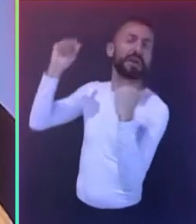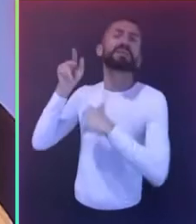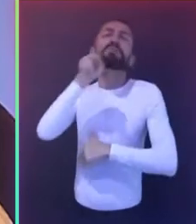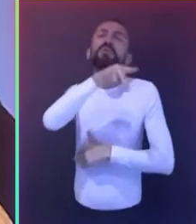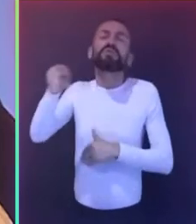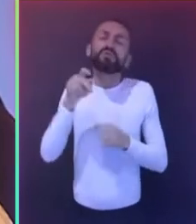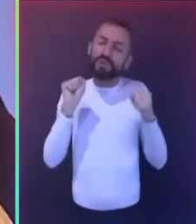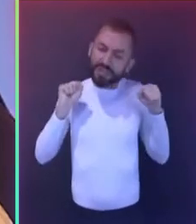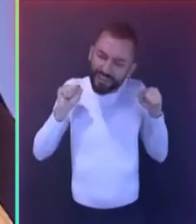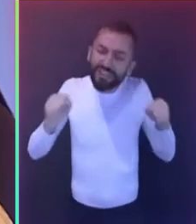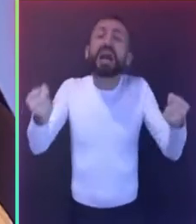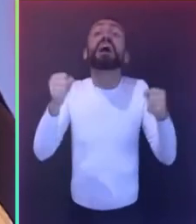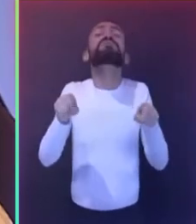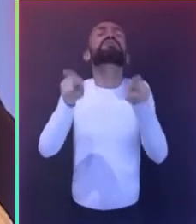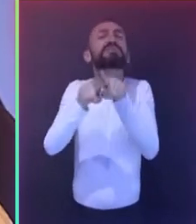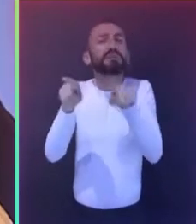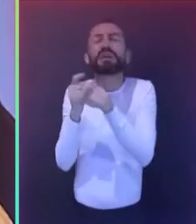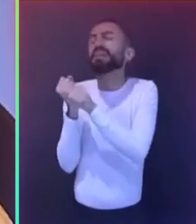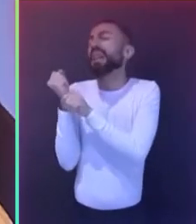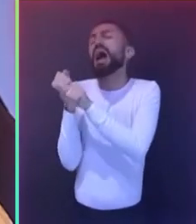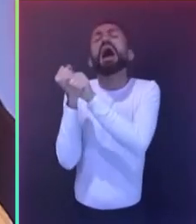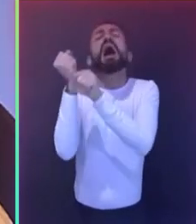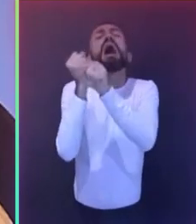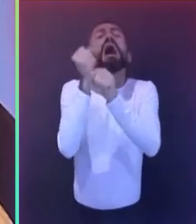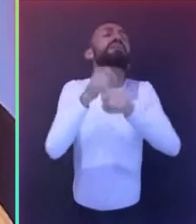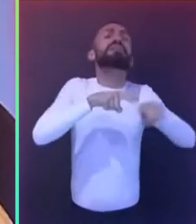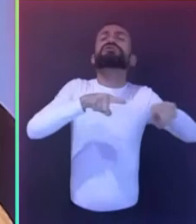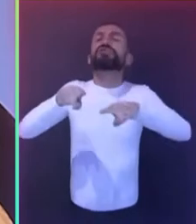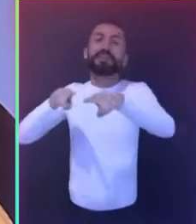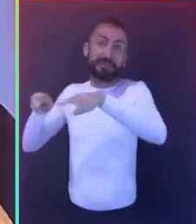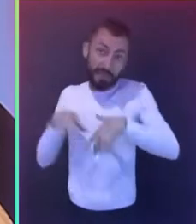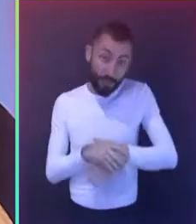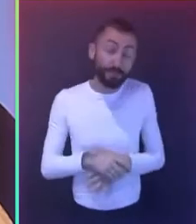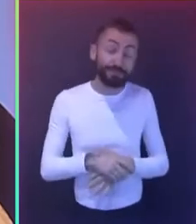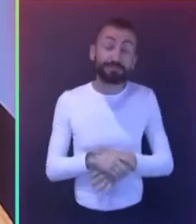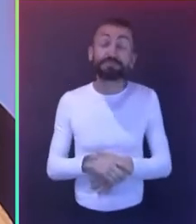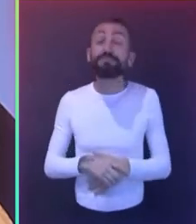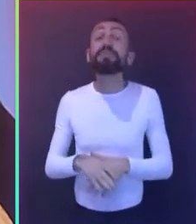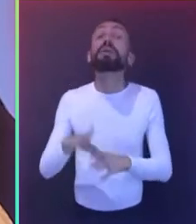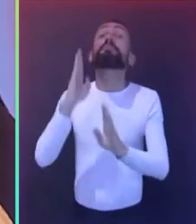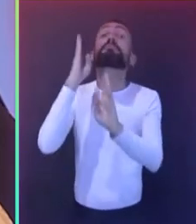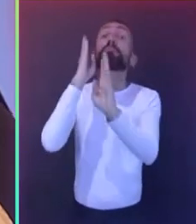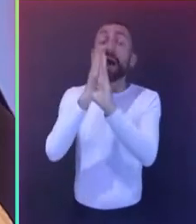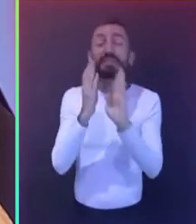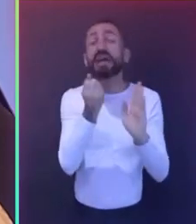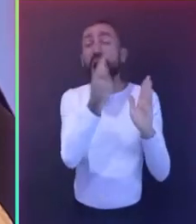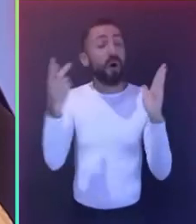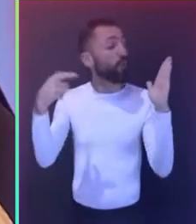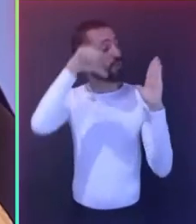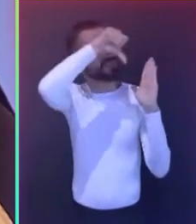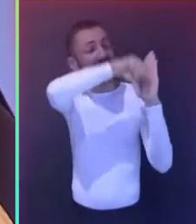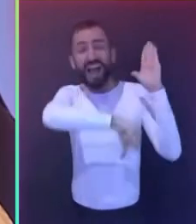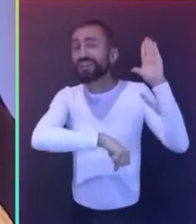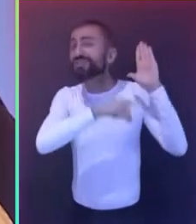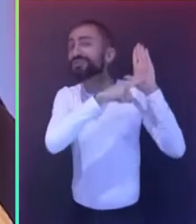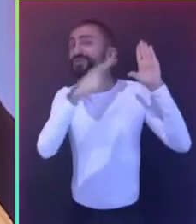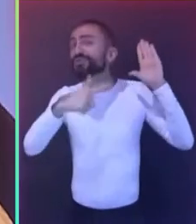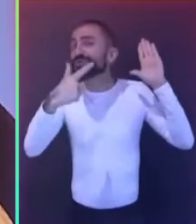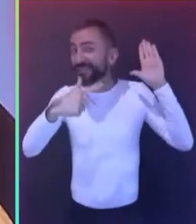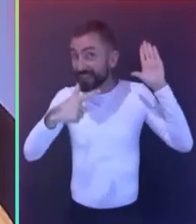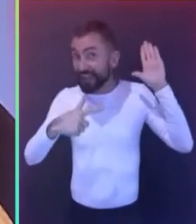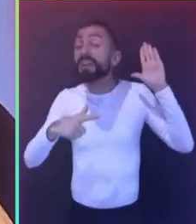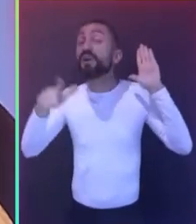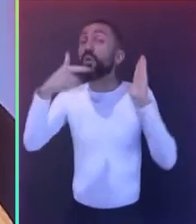e com larga experiência em gestão. Há atributos, no entanto, que não têm lugar no LATES. E quero